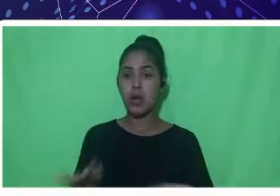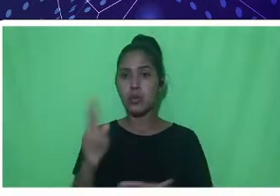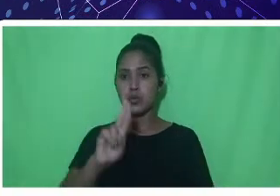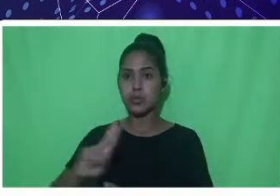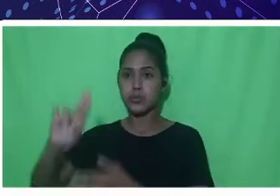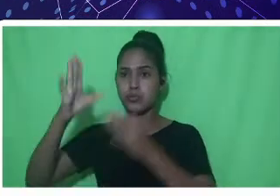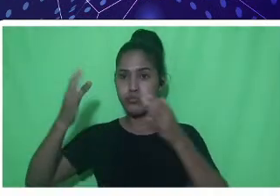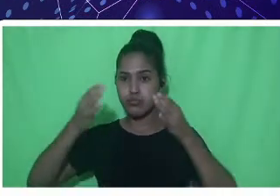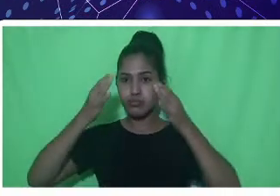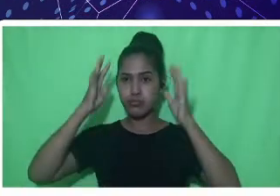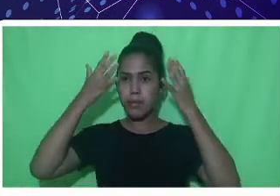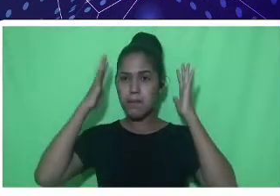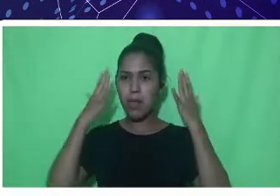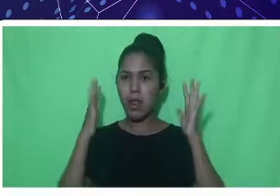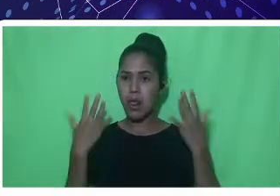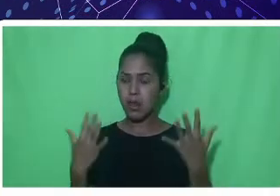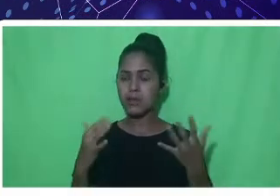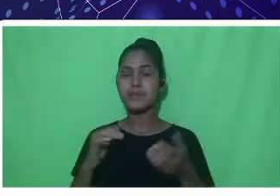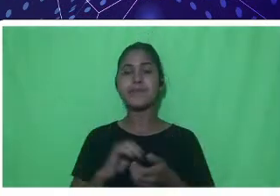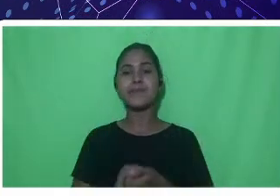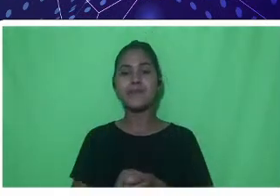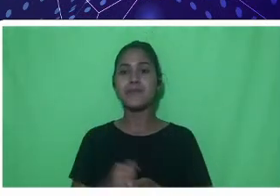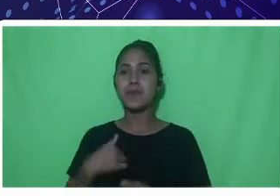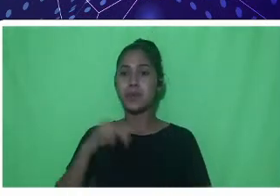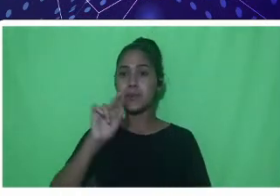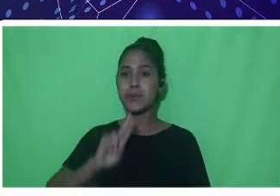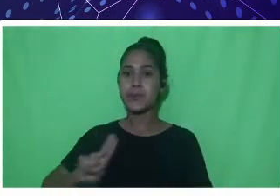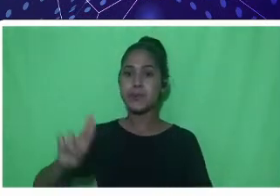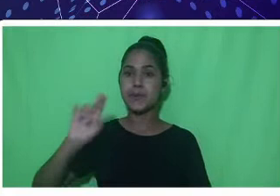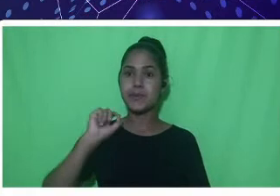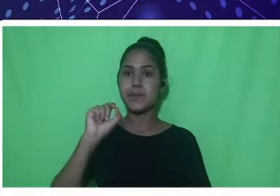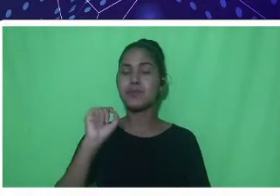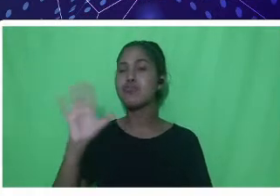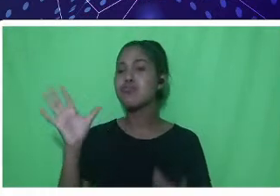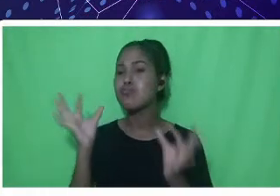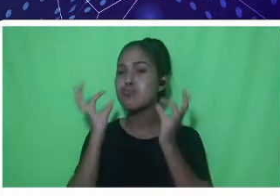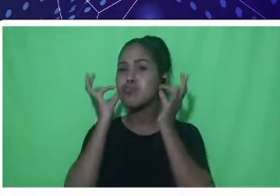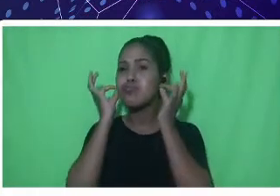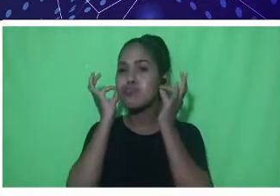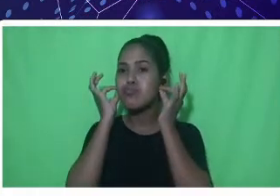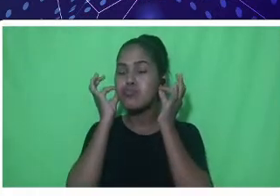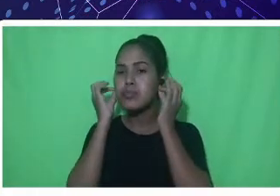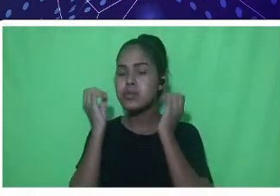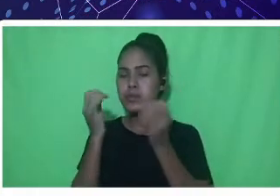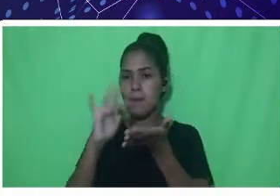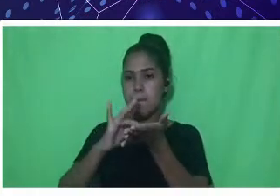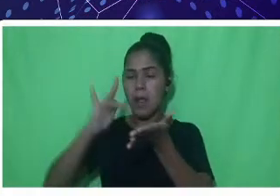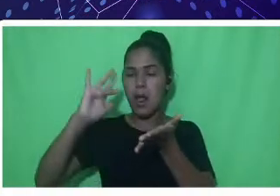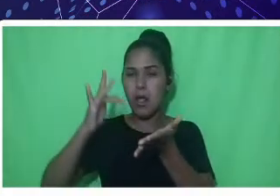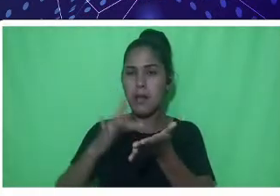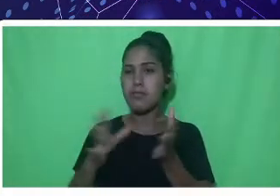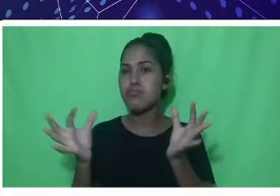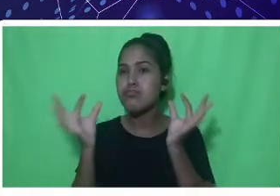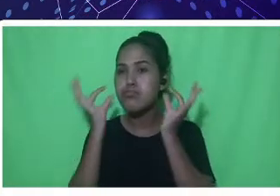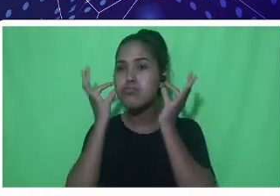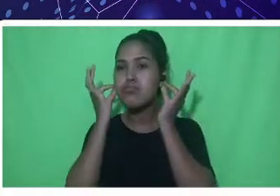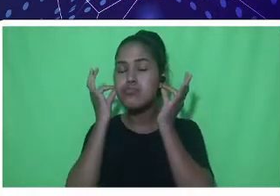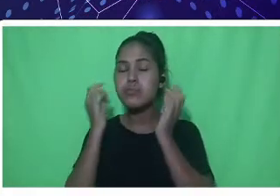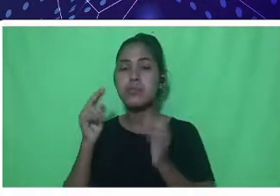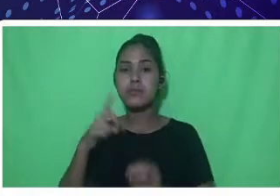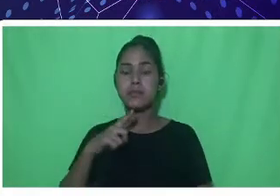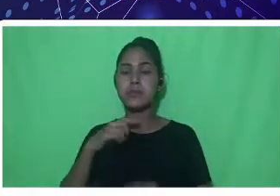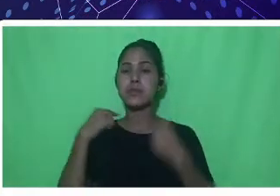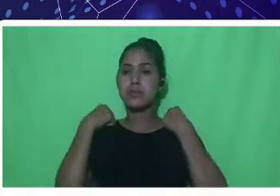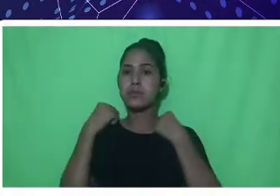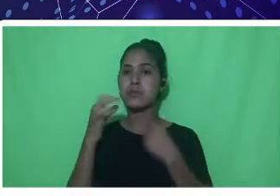soltos. Eu faço a utilização de pequenos brincos brilhantes nas minhas duas orelhas e de um pequeno piercing na